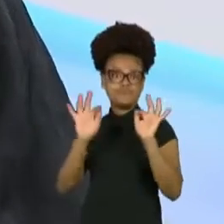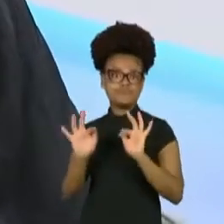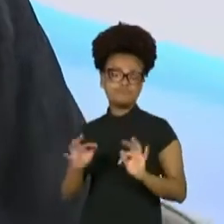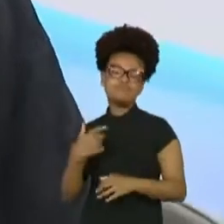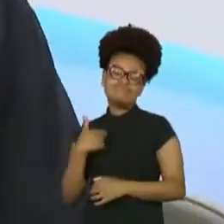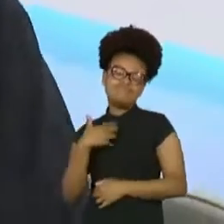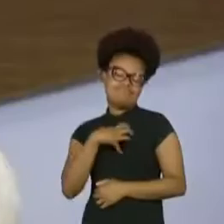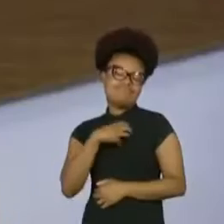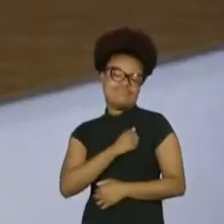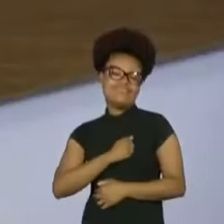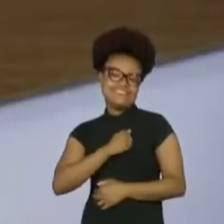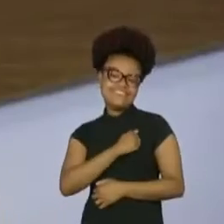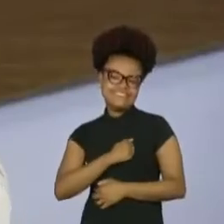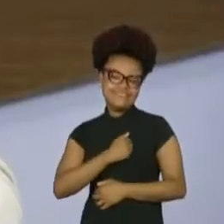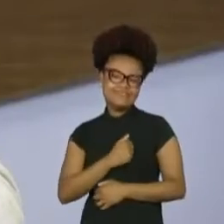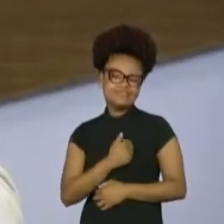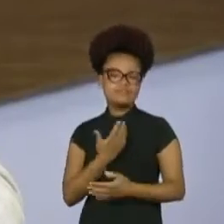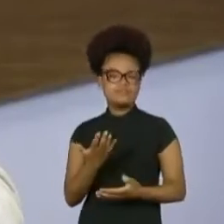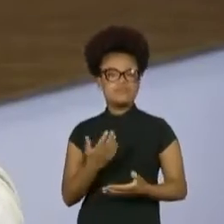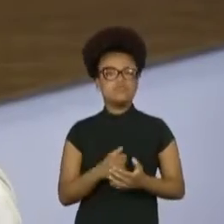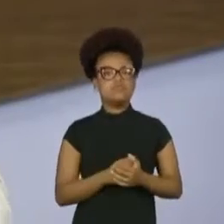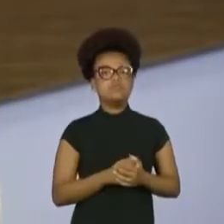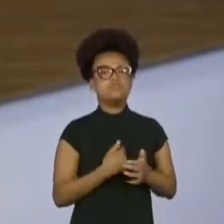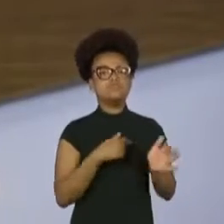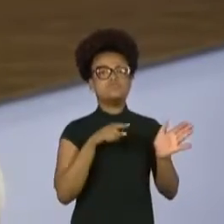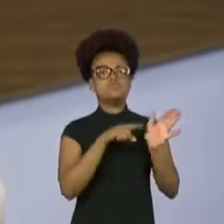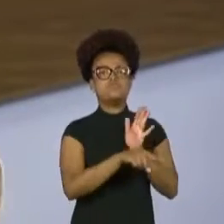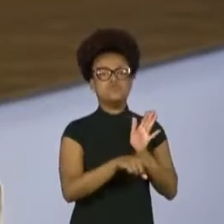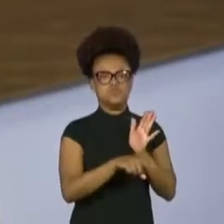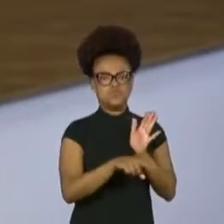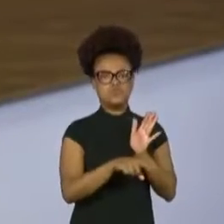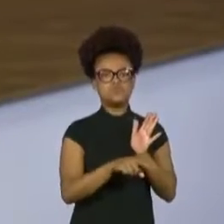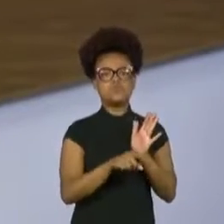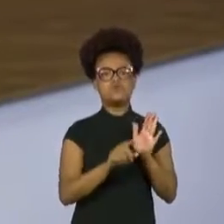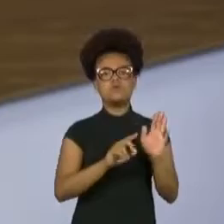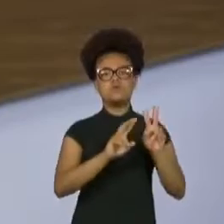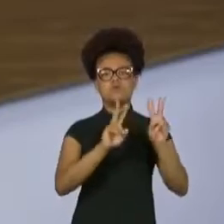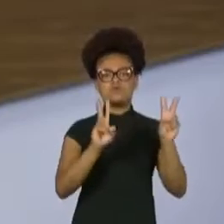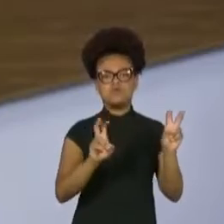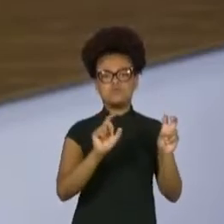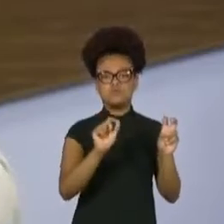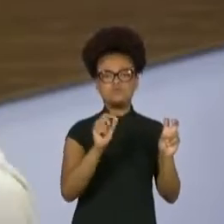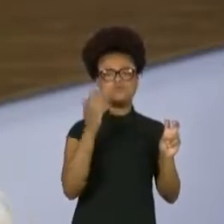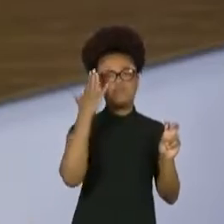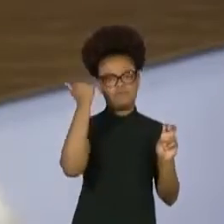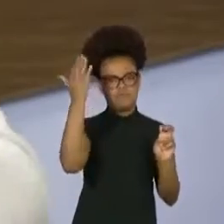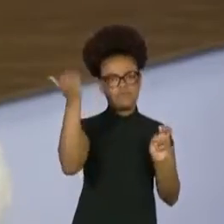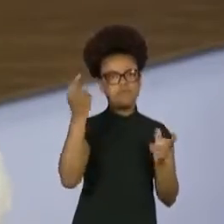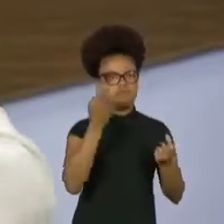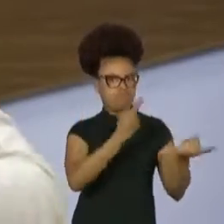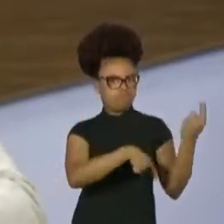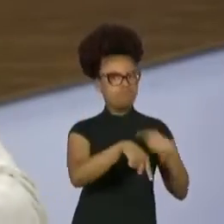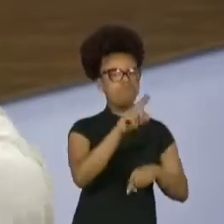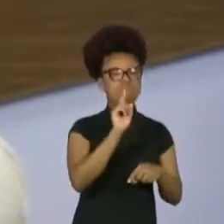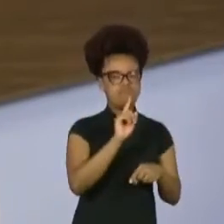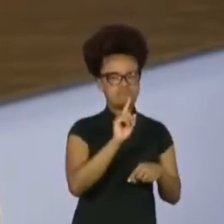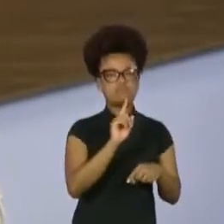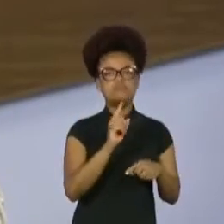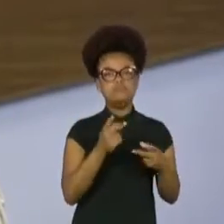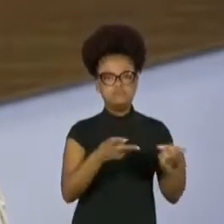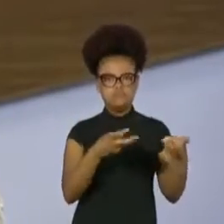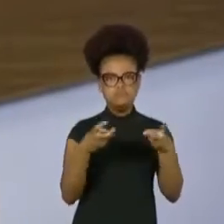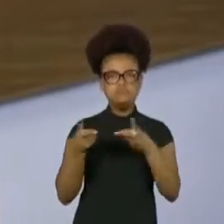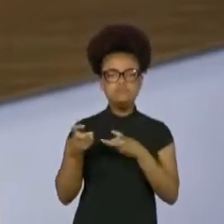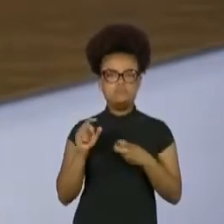Silvia, por favor. Eu queria te fazer uma pergunta até em relação a isso. Você está nesse auge, a gente estava vendo a sequência de coisas que você fez nesse último